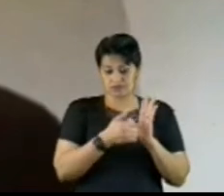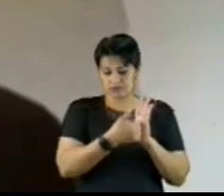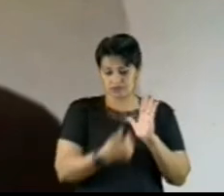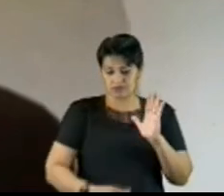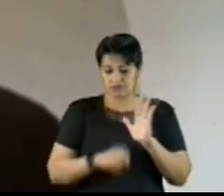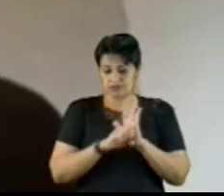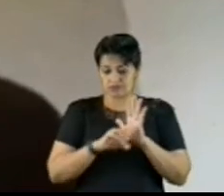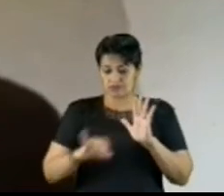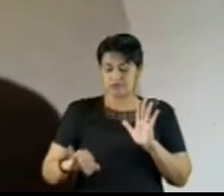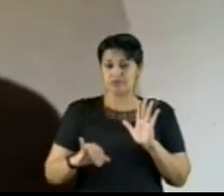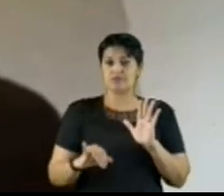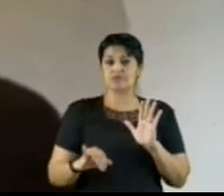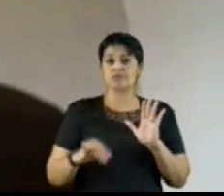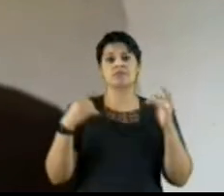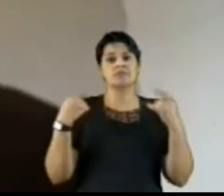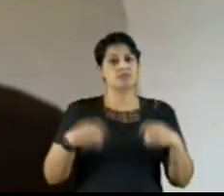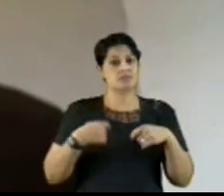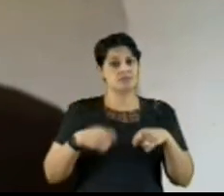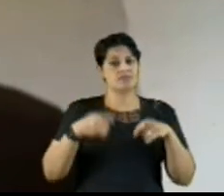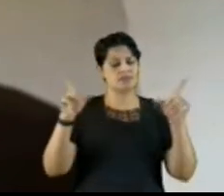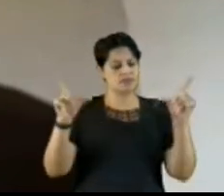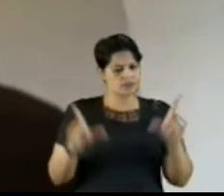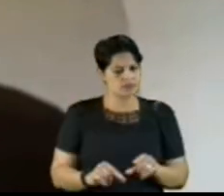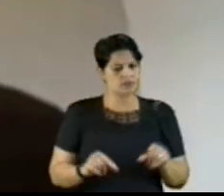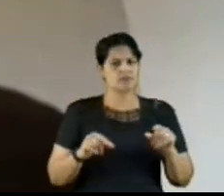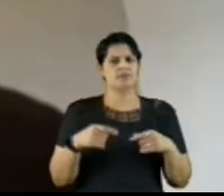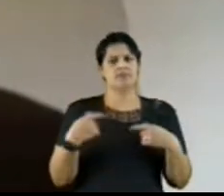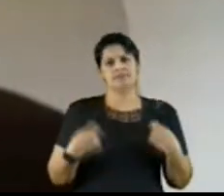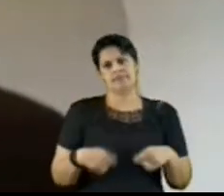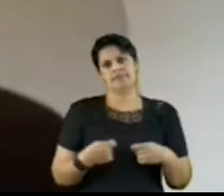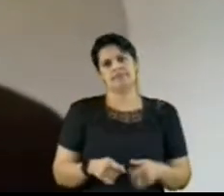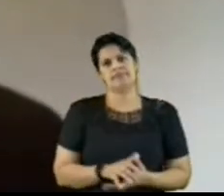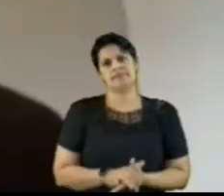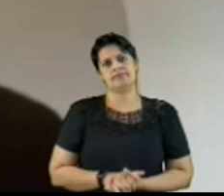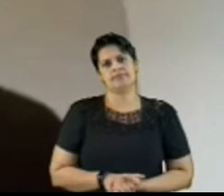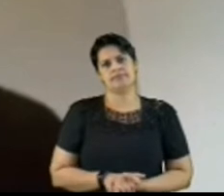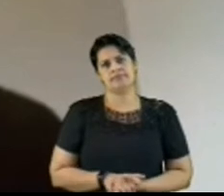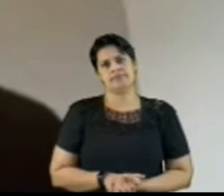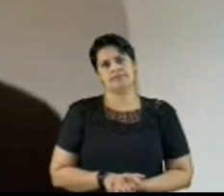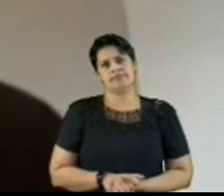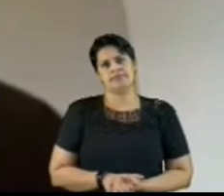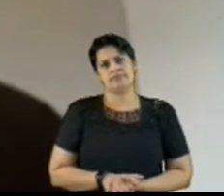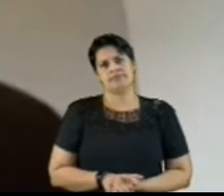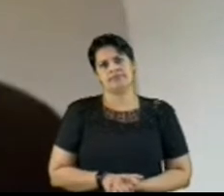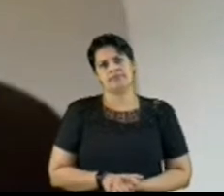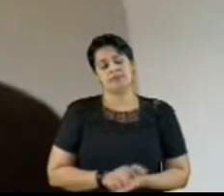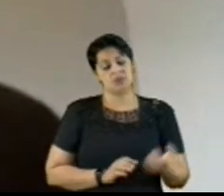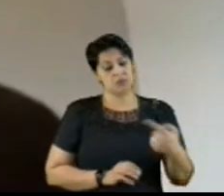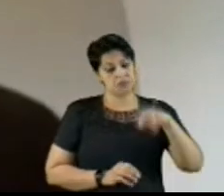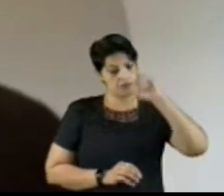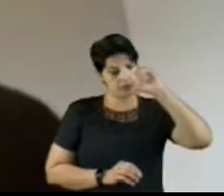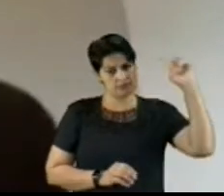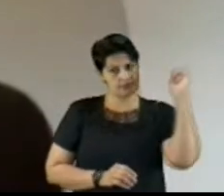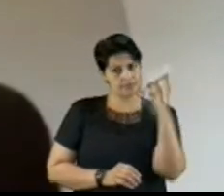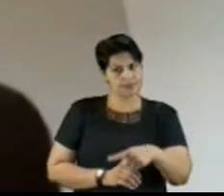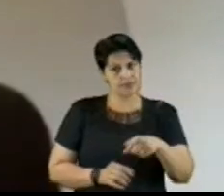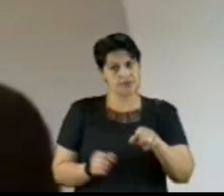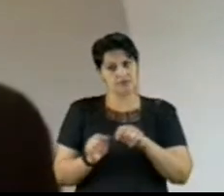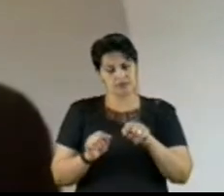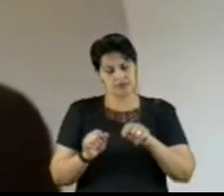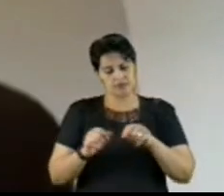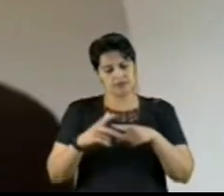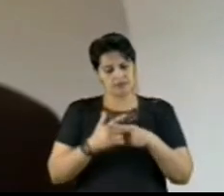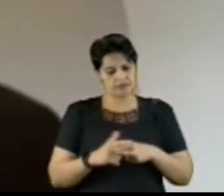deverão sofrer redução significativa após as correções a serem determinadas pelo